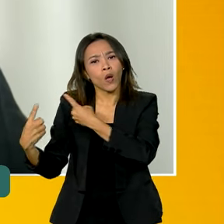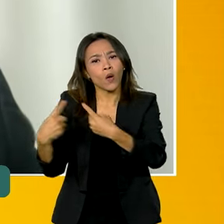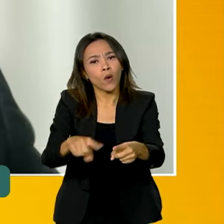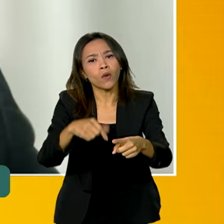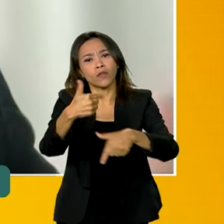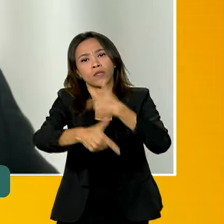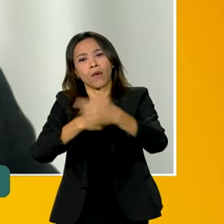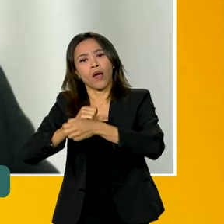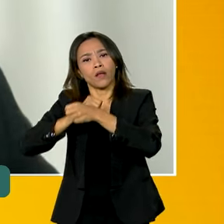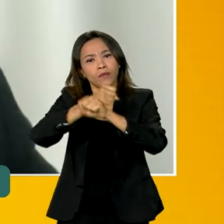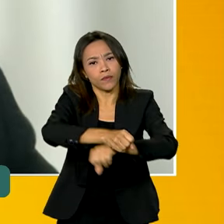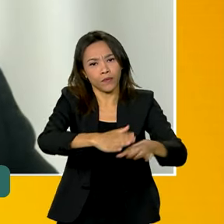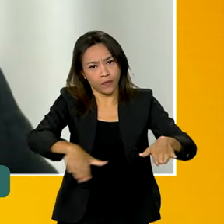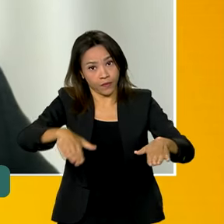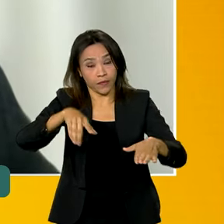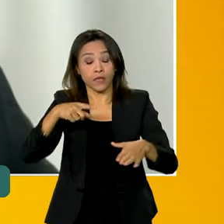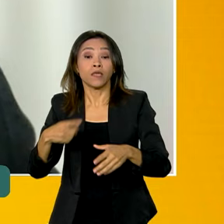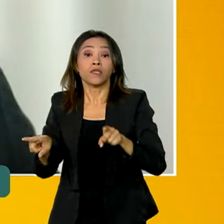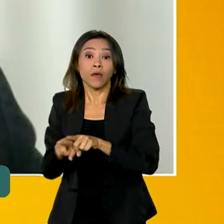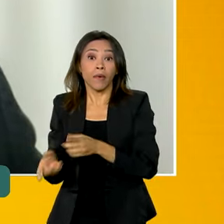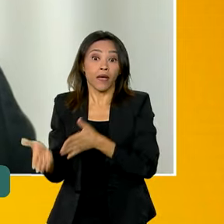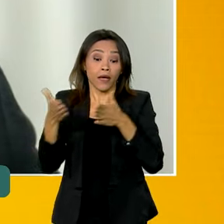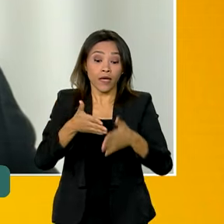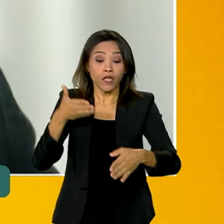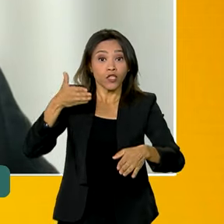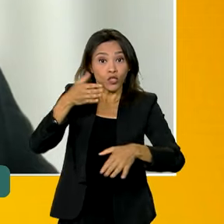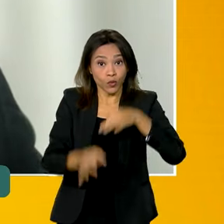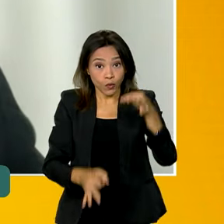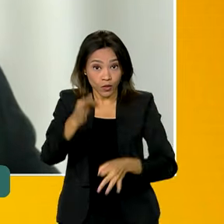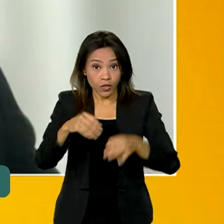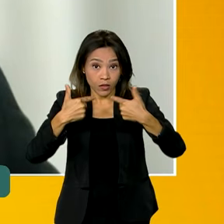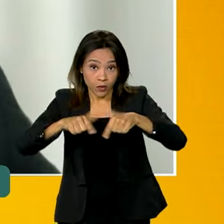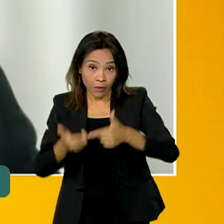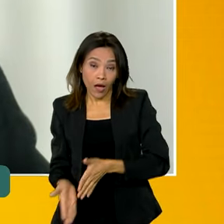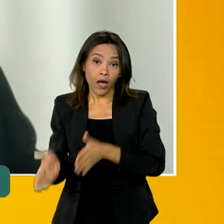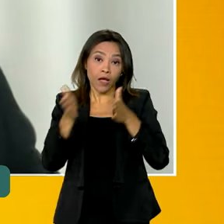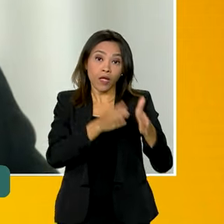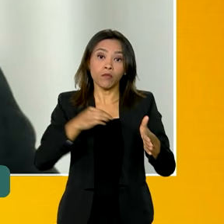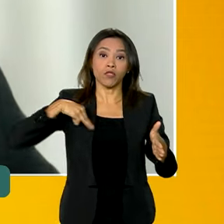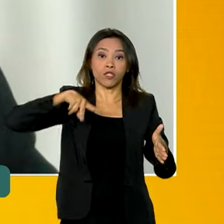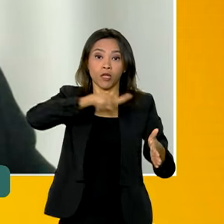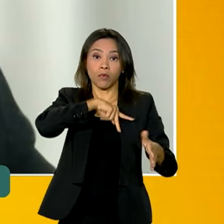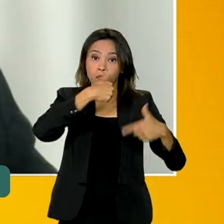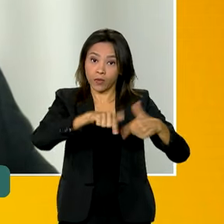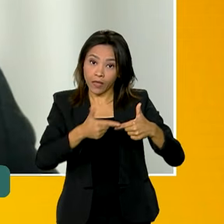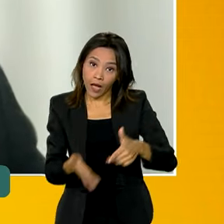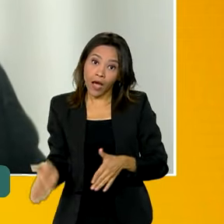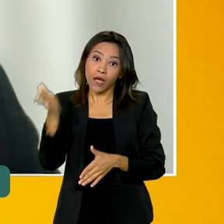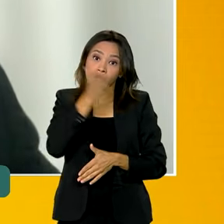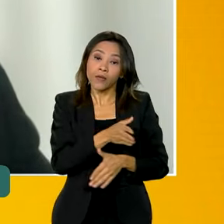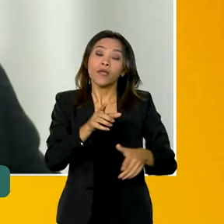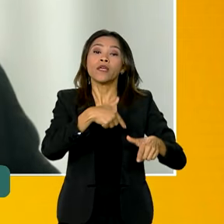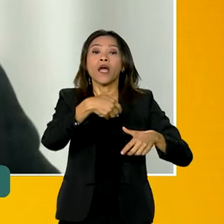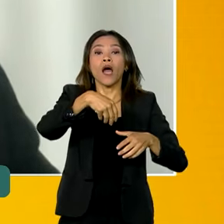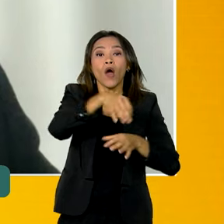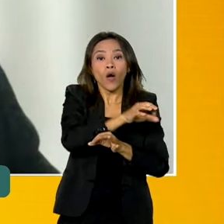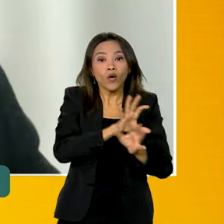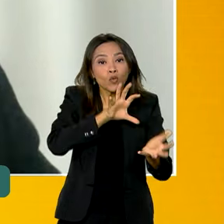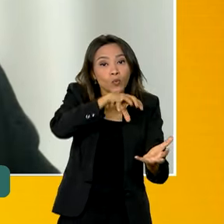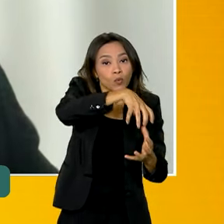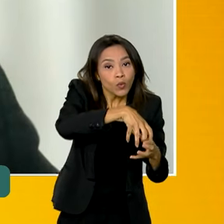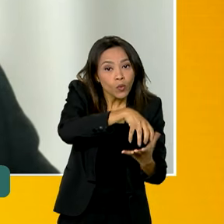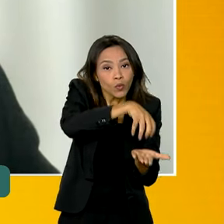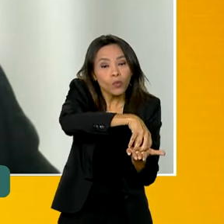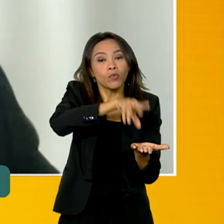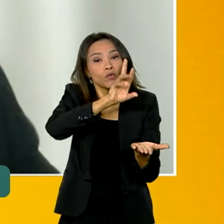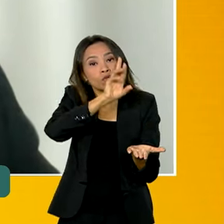Participam também a Justiça do Trabalho, o Ministério Público do Trabalho e a Organização Internacional do Trabalho. E a campanha tem